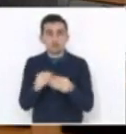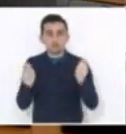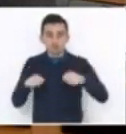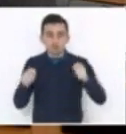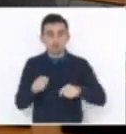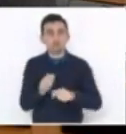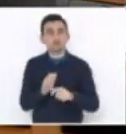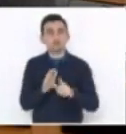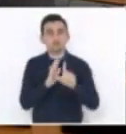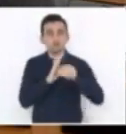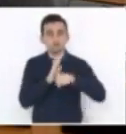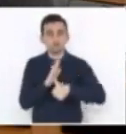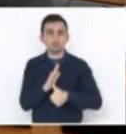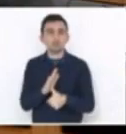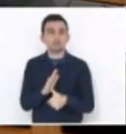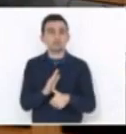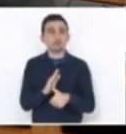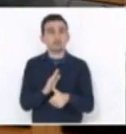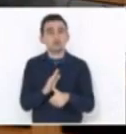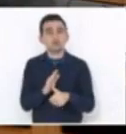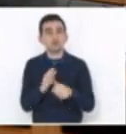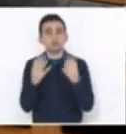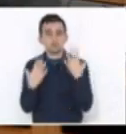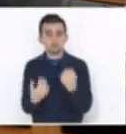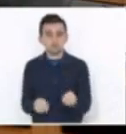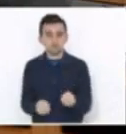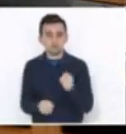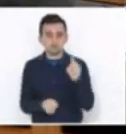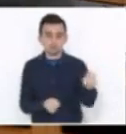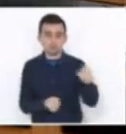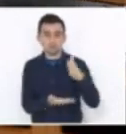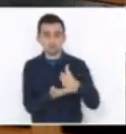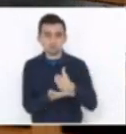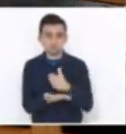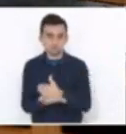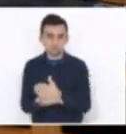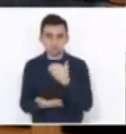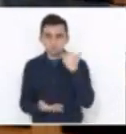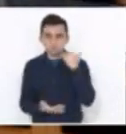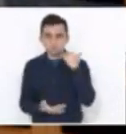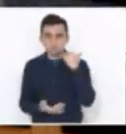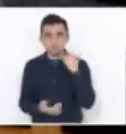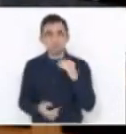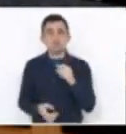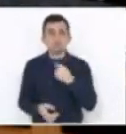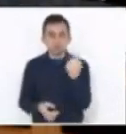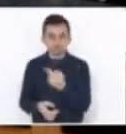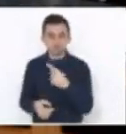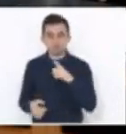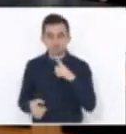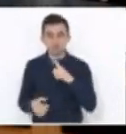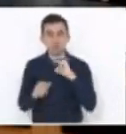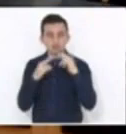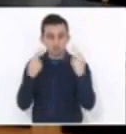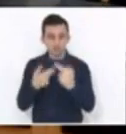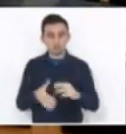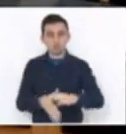retardar a autorização do financiamento. Segundo, nós tivemos uma reunião de líderes